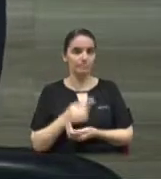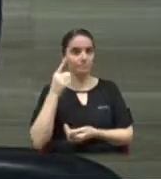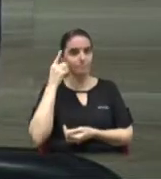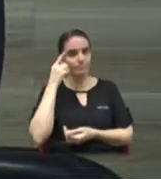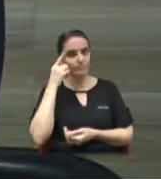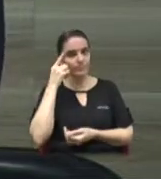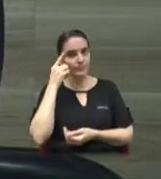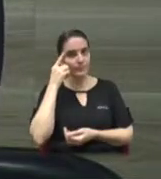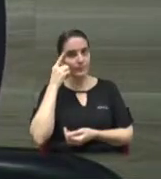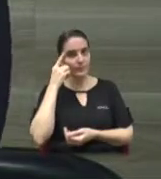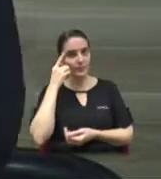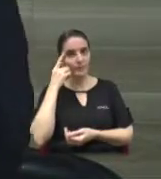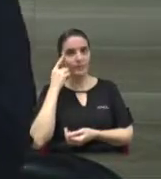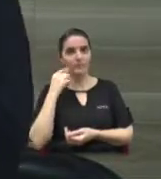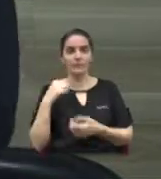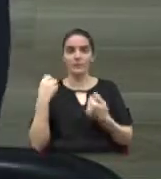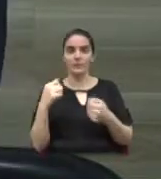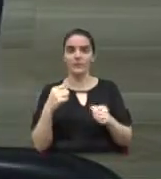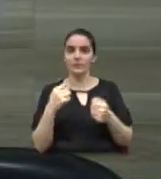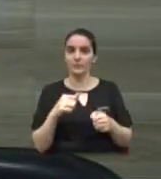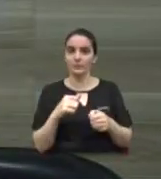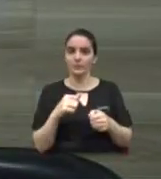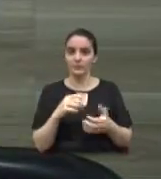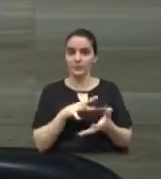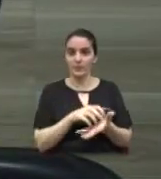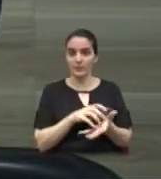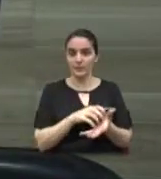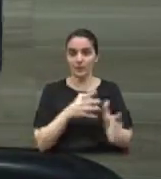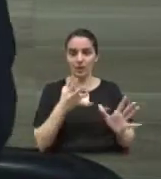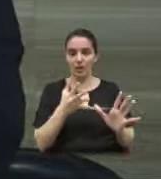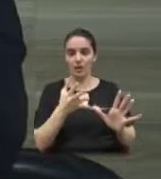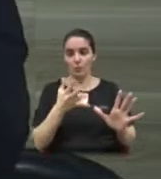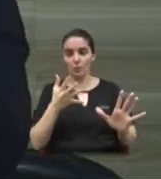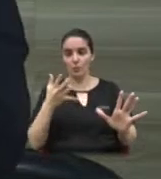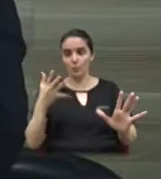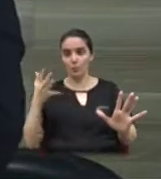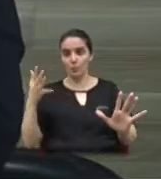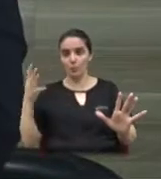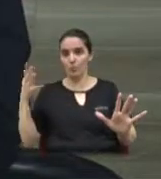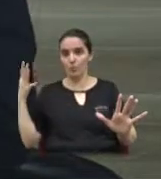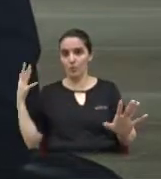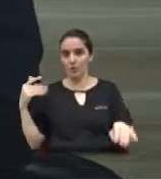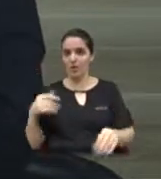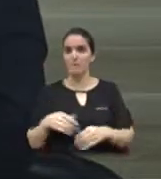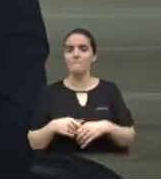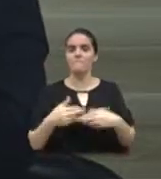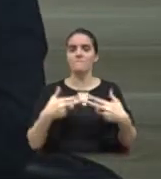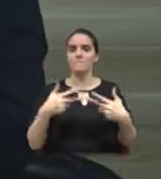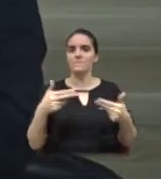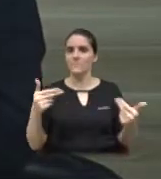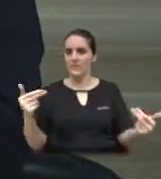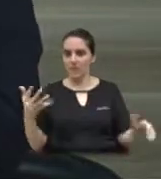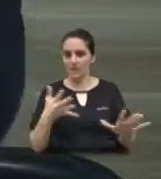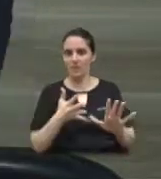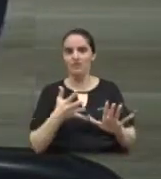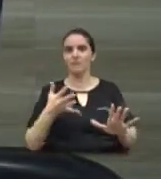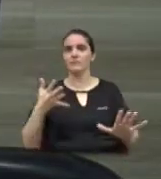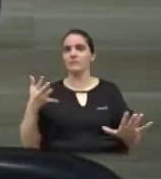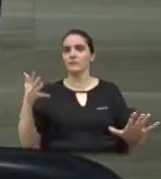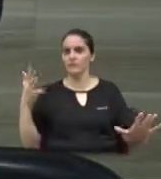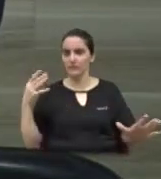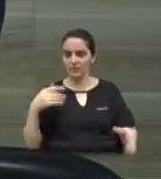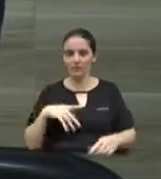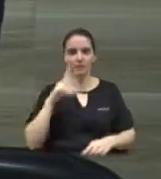seja para não aumentar ainda mais a fila? Porque eu tive reclamação que estão tendo dificuldade até em outras filas, que coincidentemente